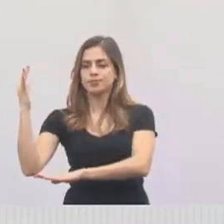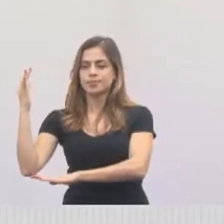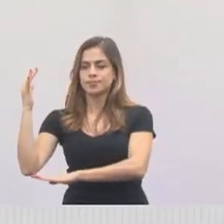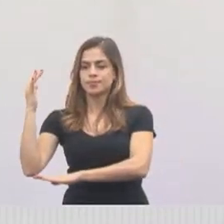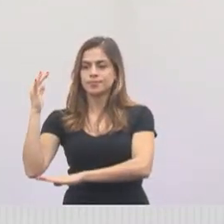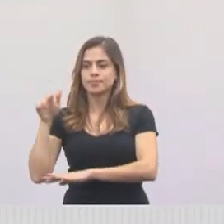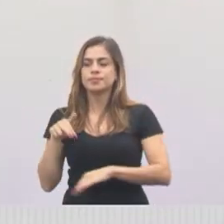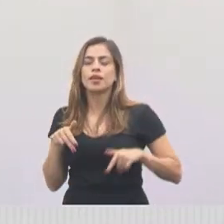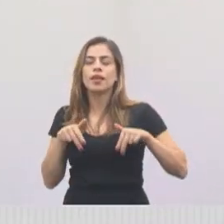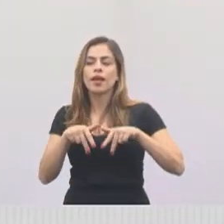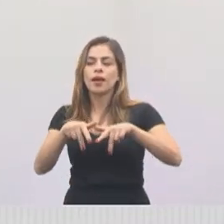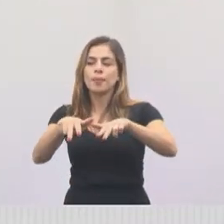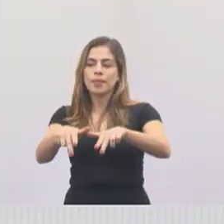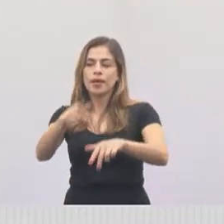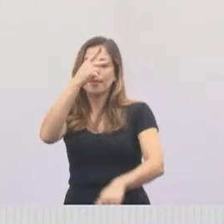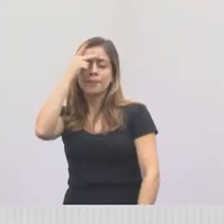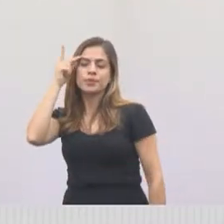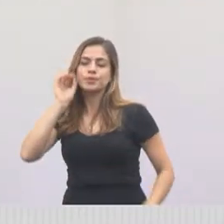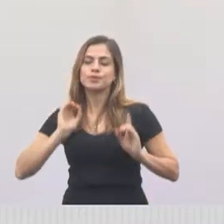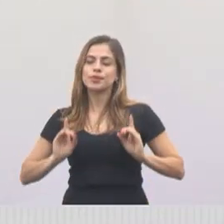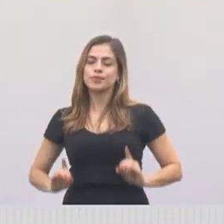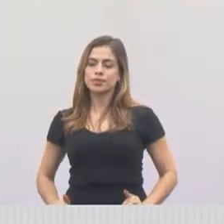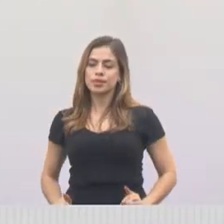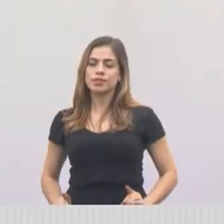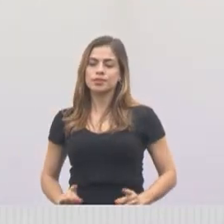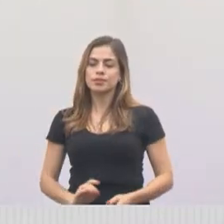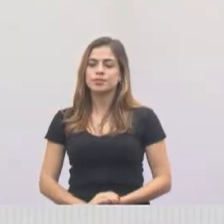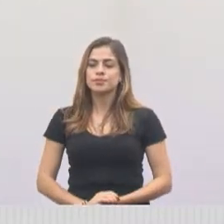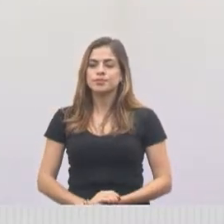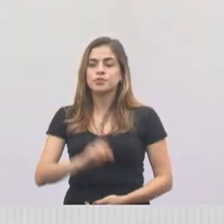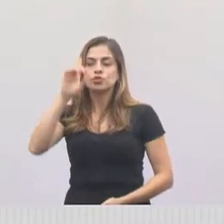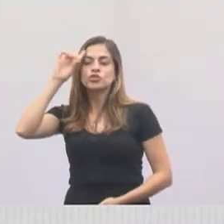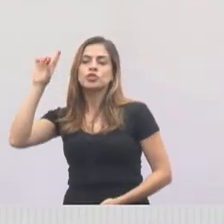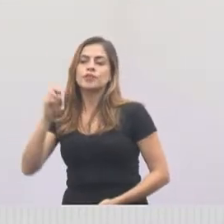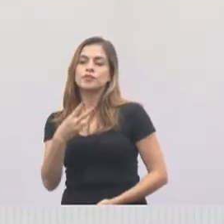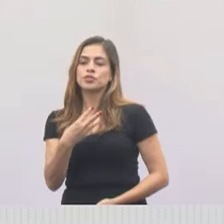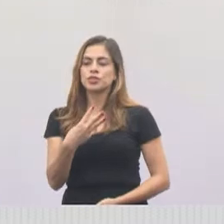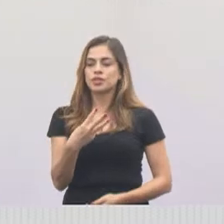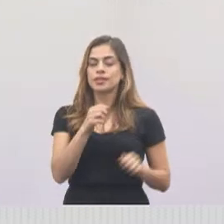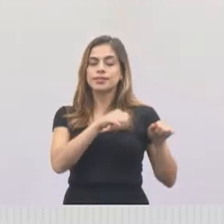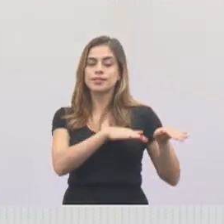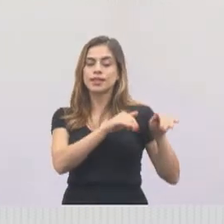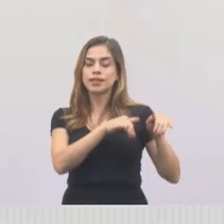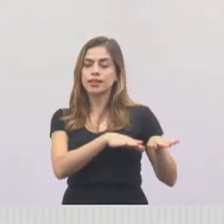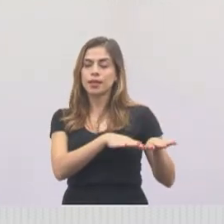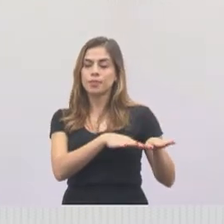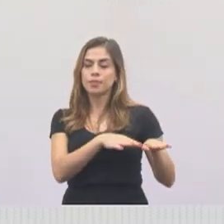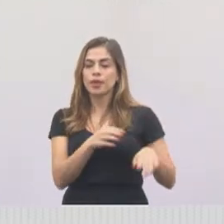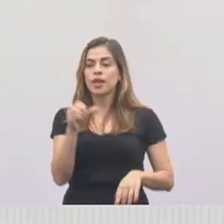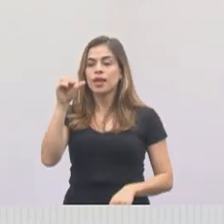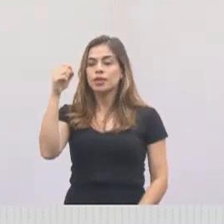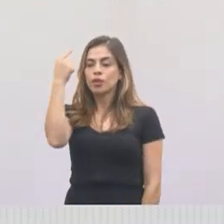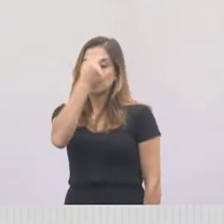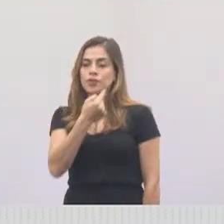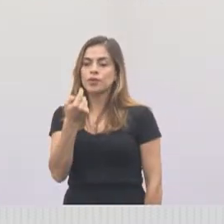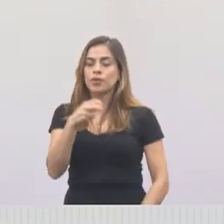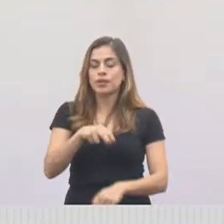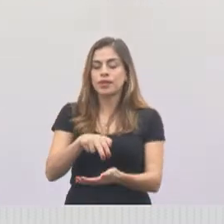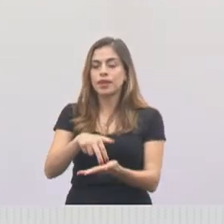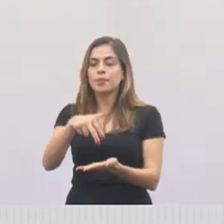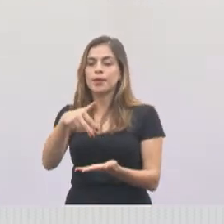Caminhada da Pessoa com Deficiência. Dia 23 de setembro, às 9h da manhã.